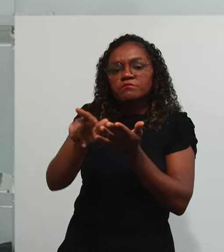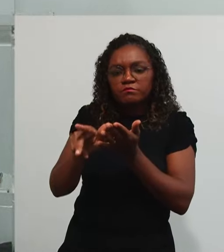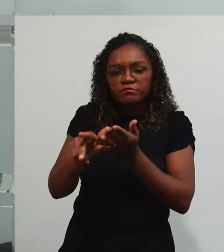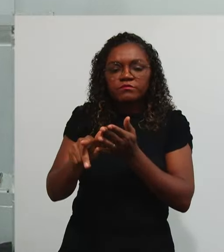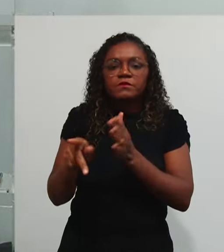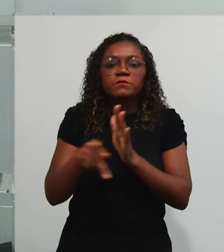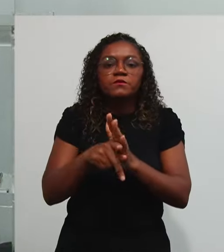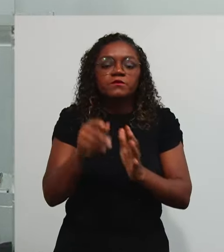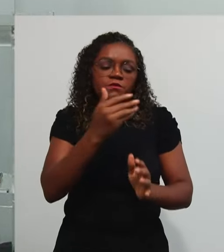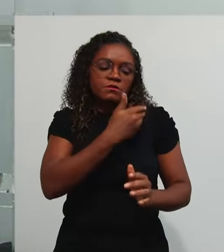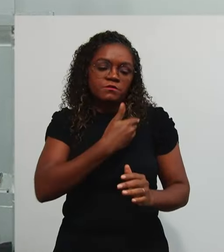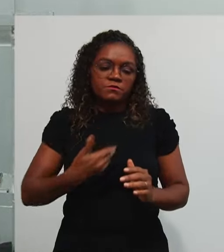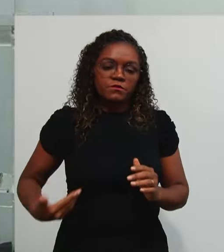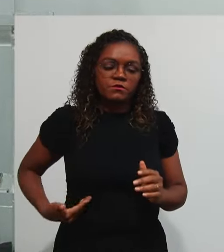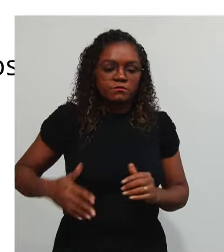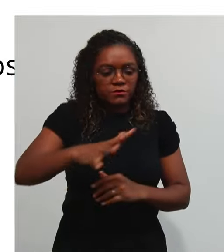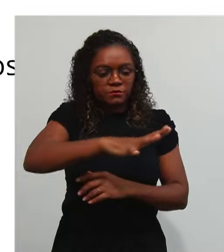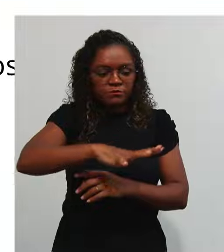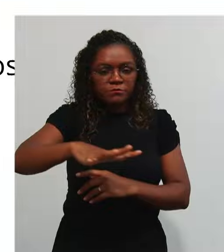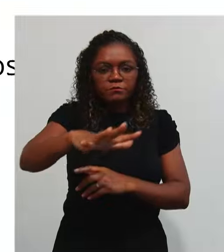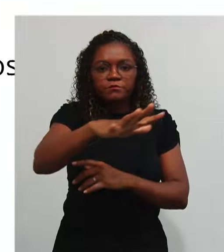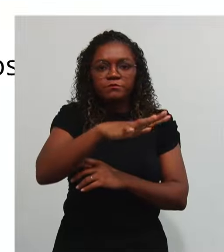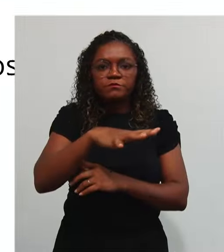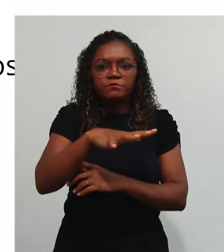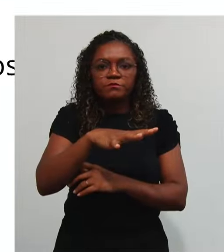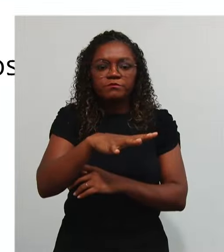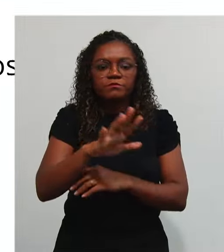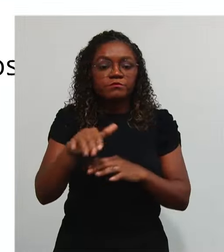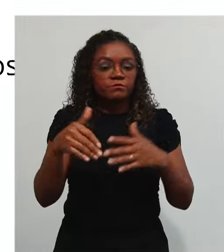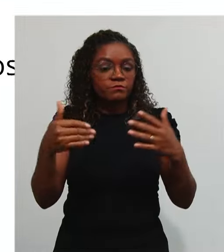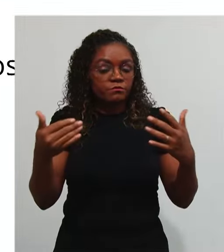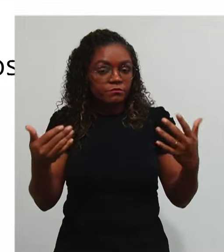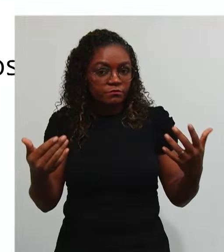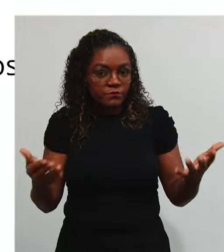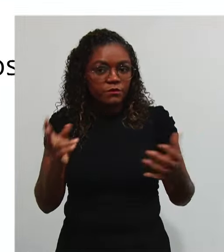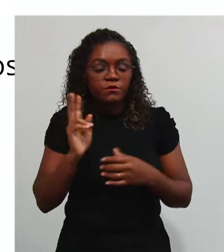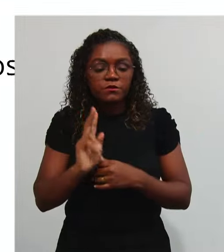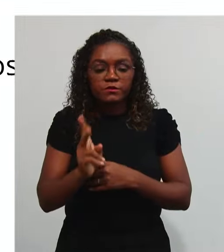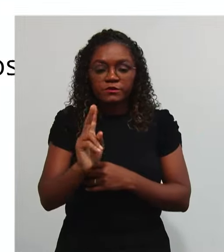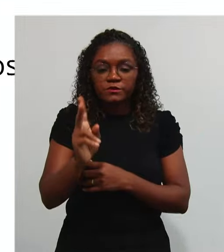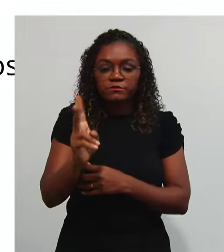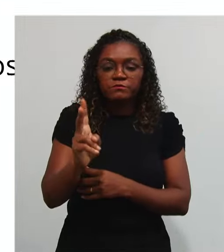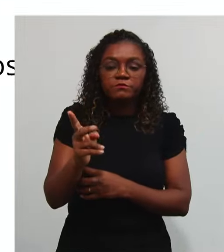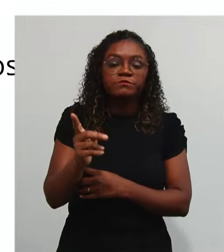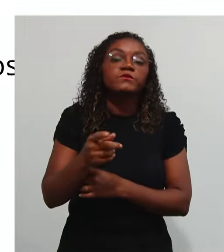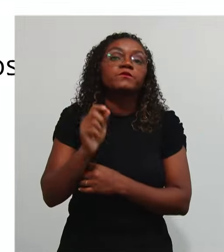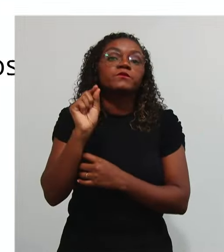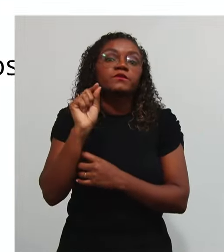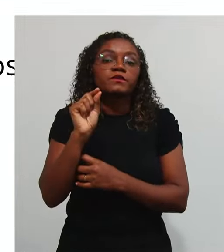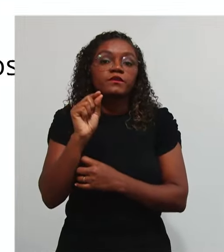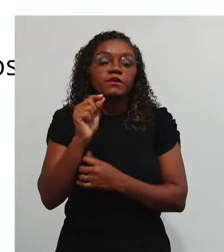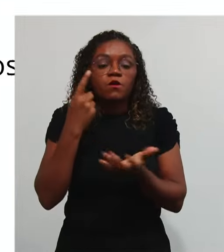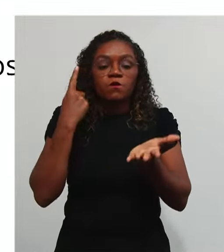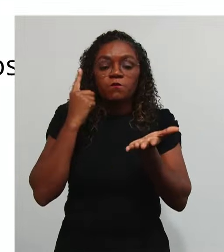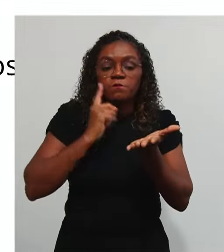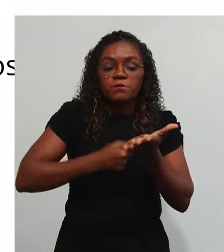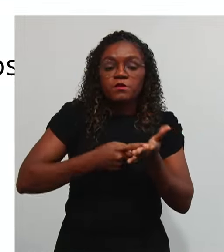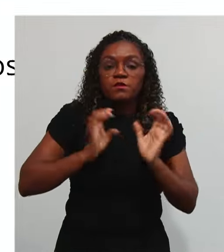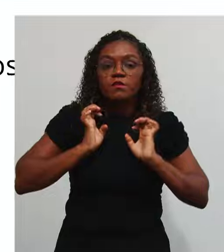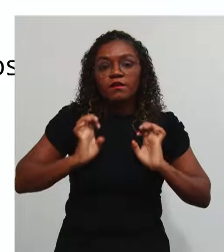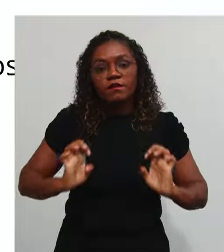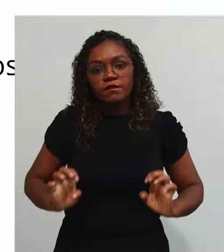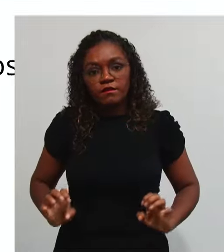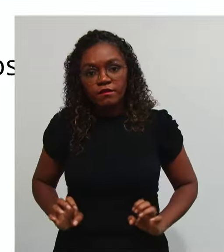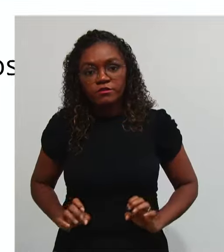Público Posto isso Senhores Trata-se Do compromisso Ético